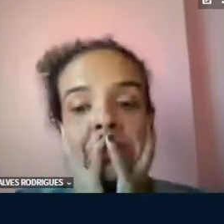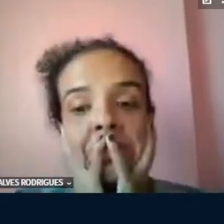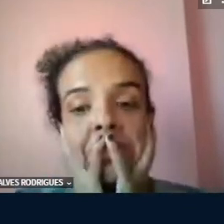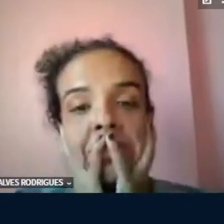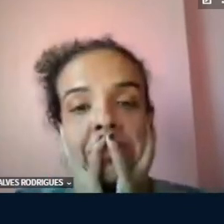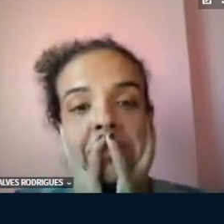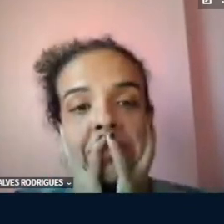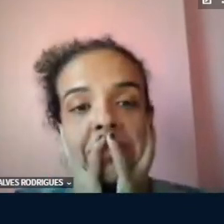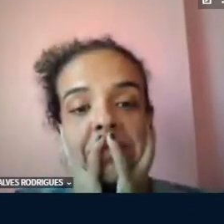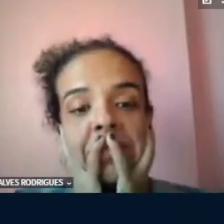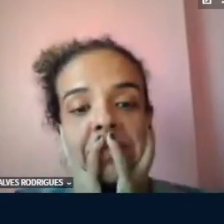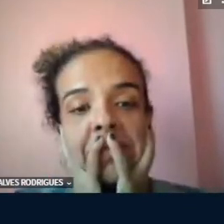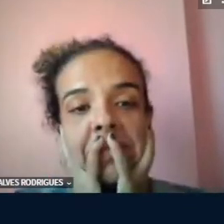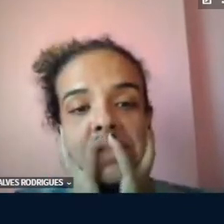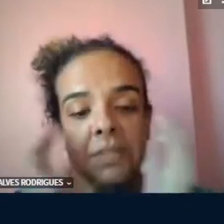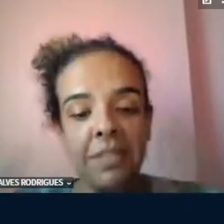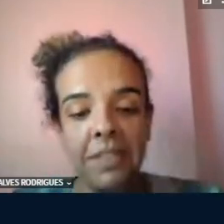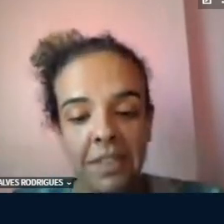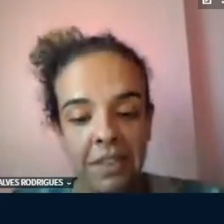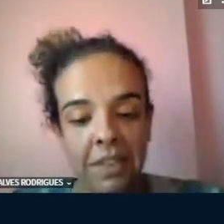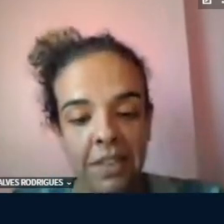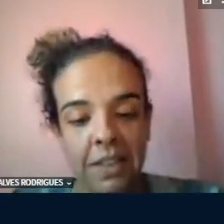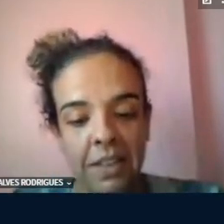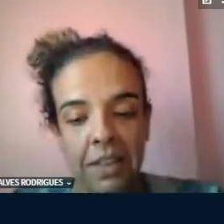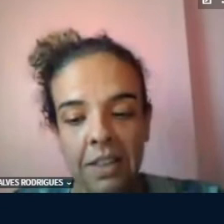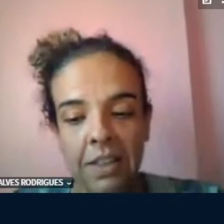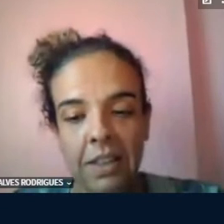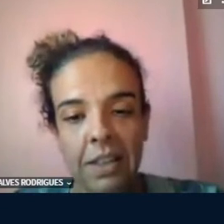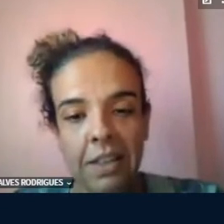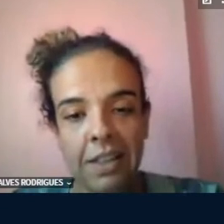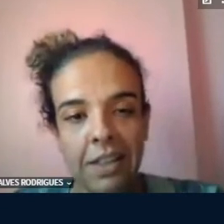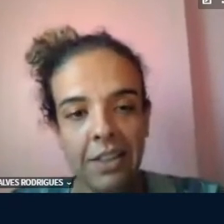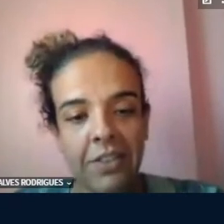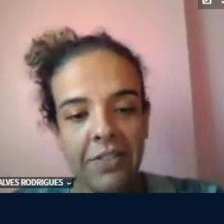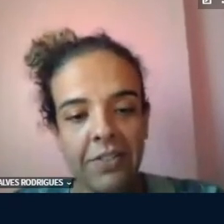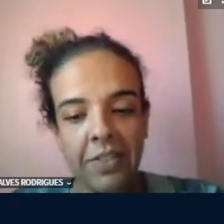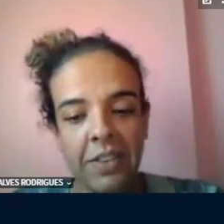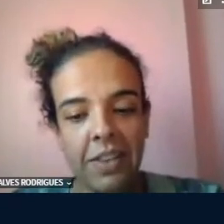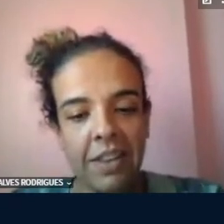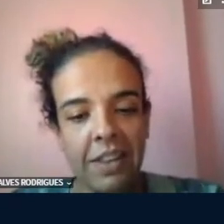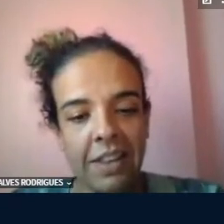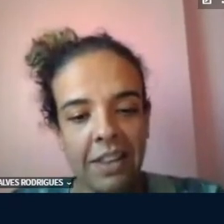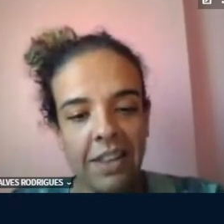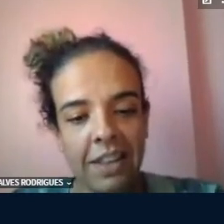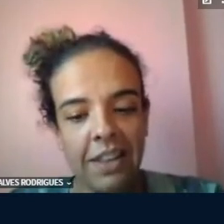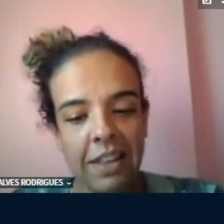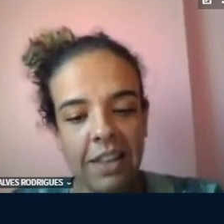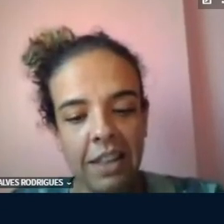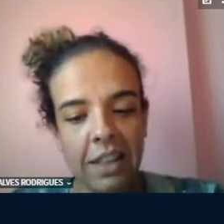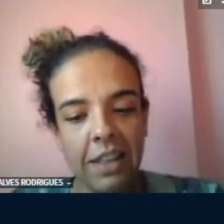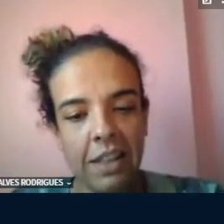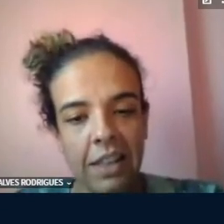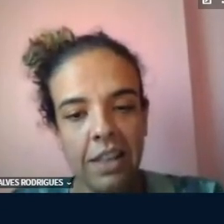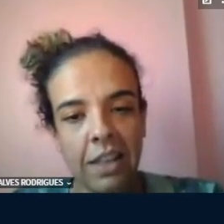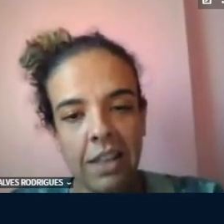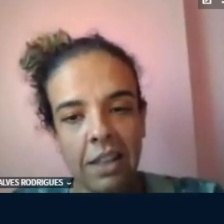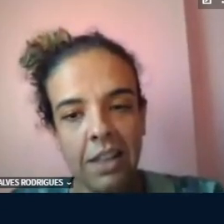mas o Dak realmente eu não tinha visto não mas eu tô desde o início Cris parabéns viu oi Emerson